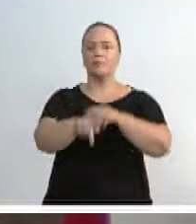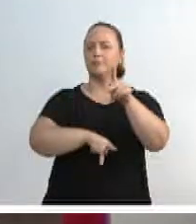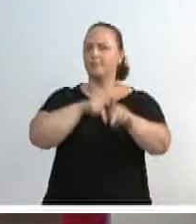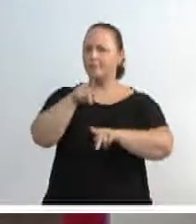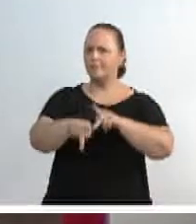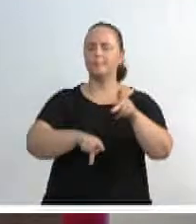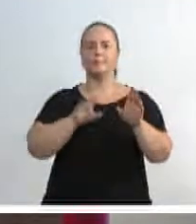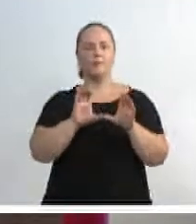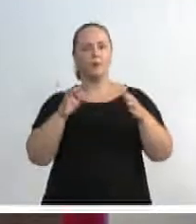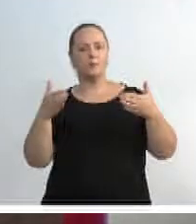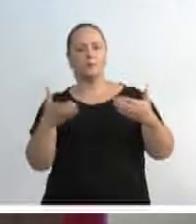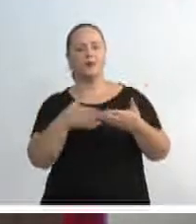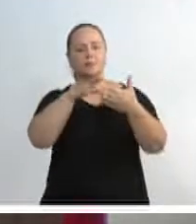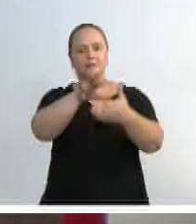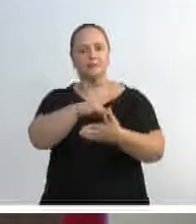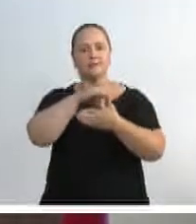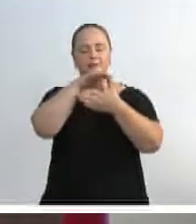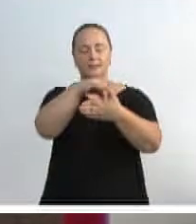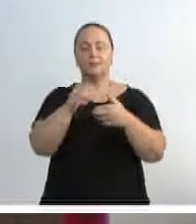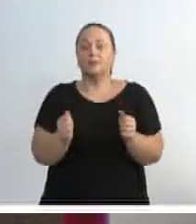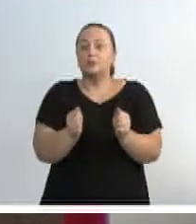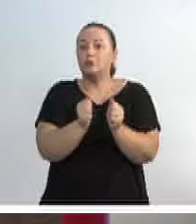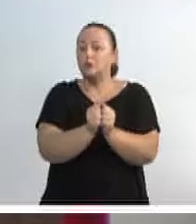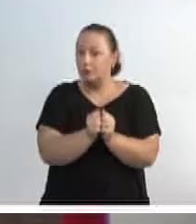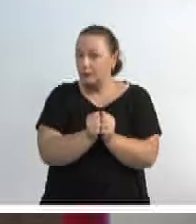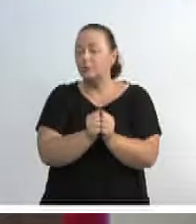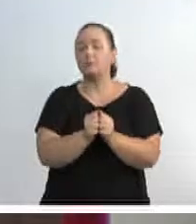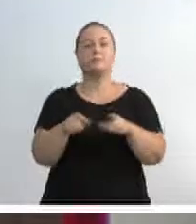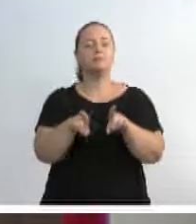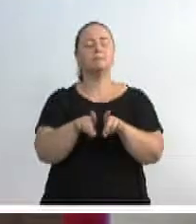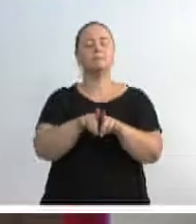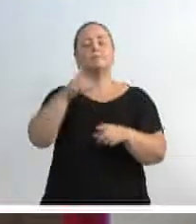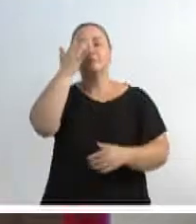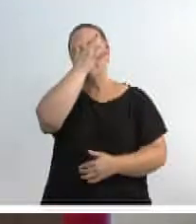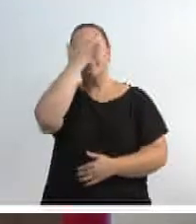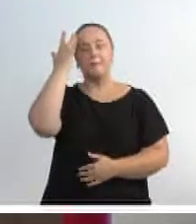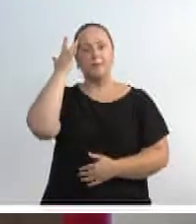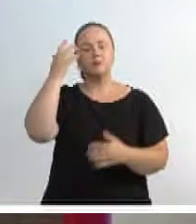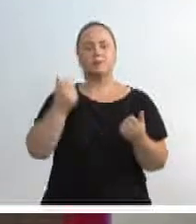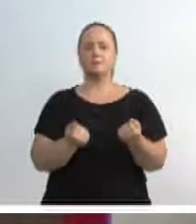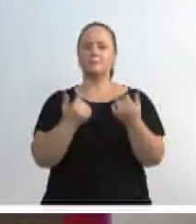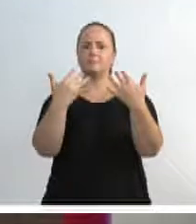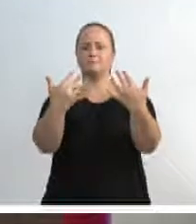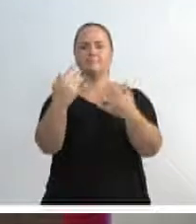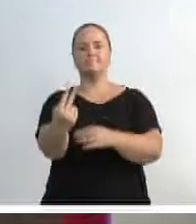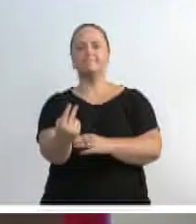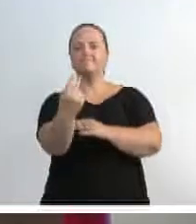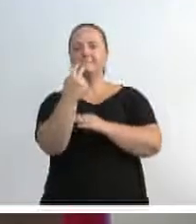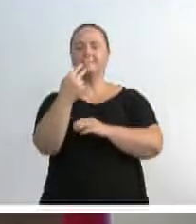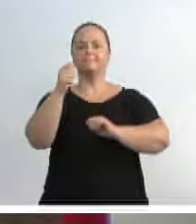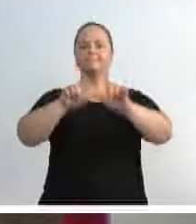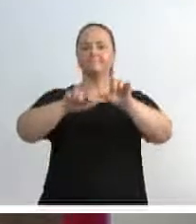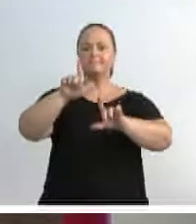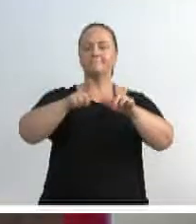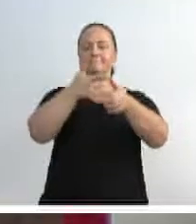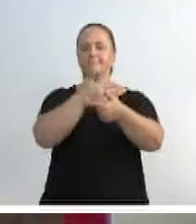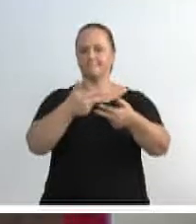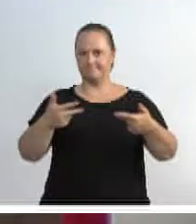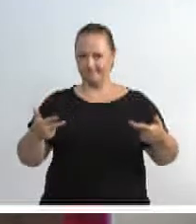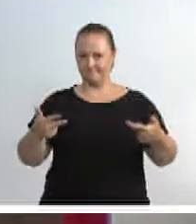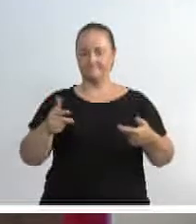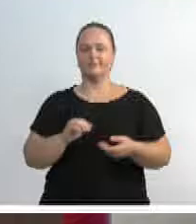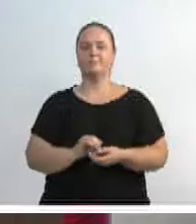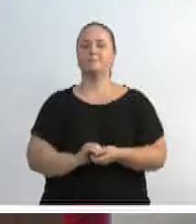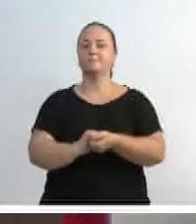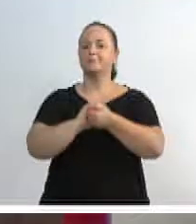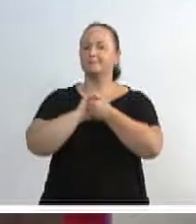a comunidade, as lideranças que estão aqui nos prestigiando, e aqueles que nos acompanham pelos outros veículos de comunicação dessa Câmara Legislativa. Quero fazer